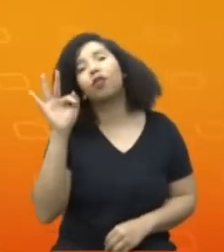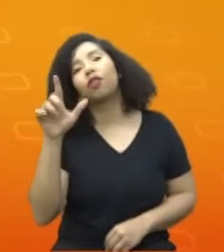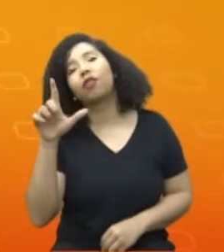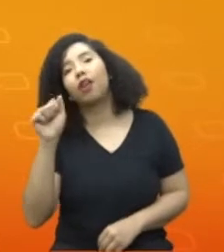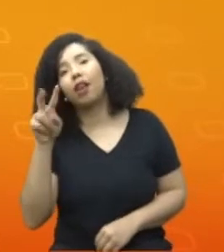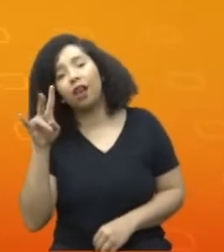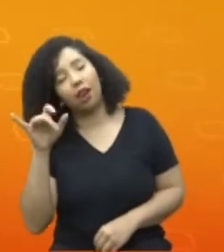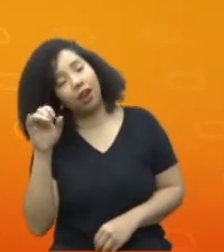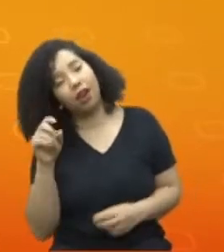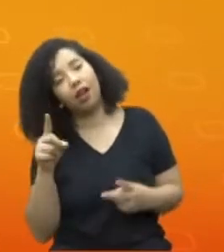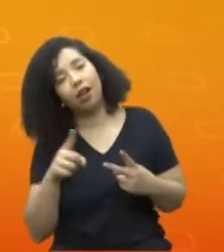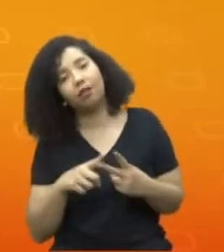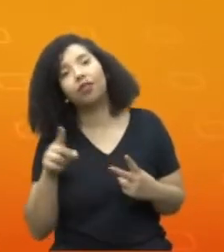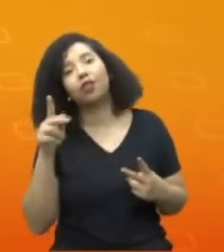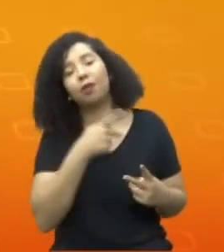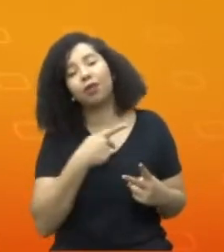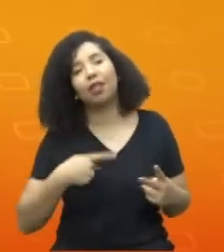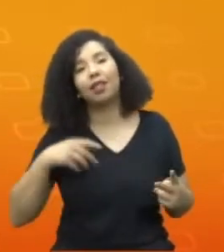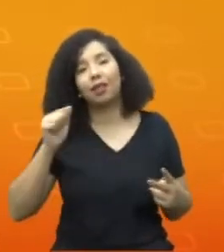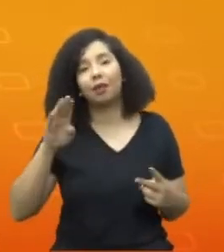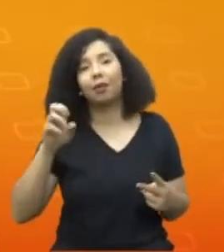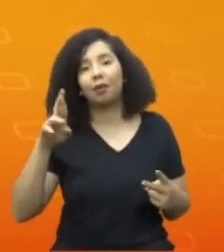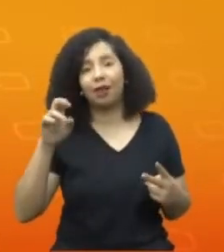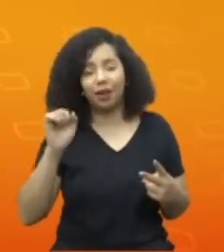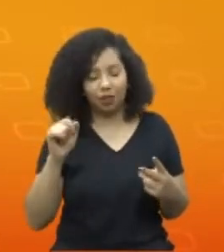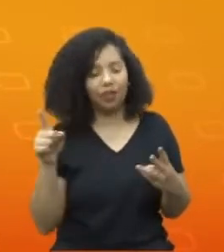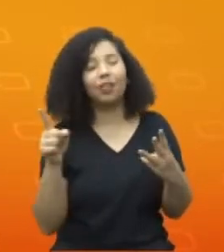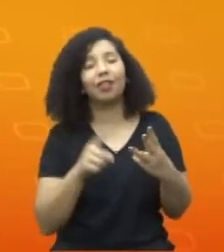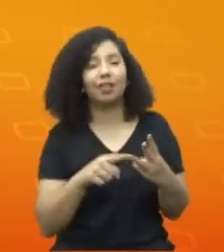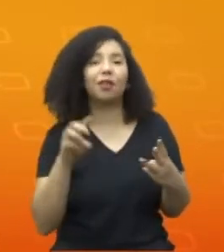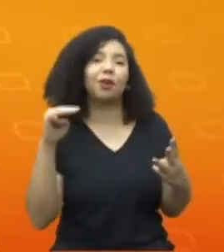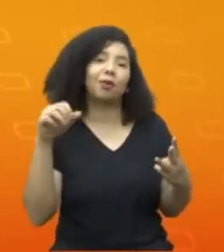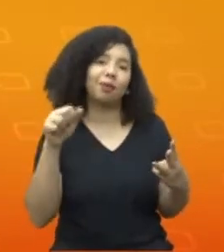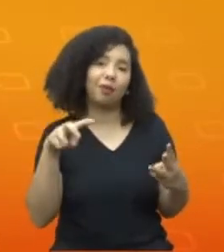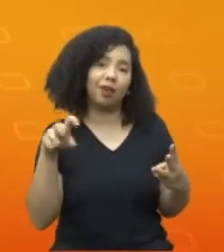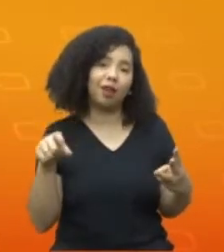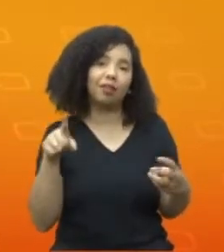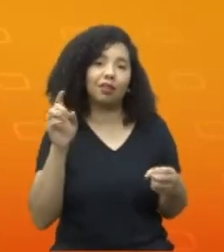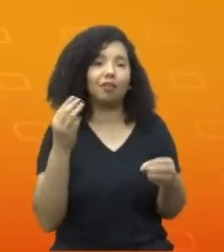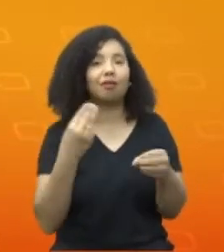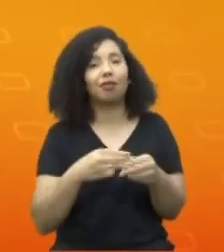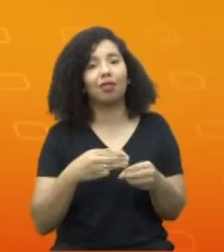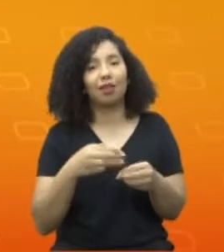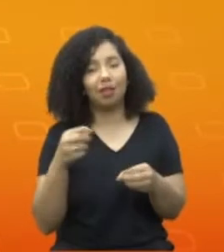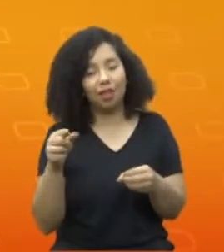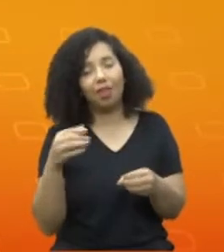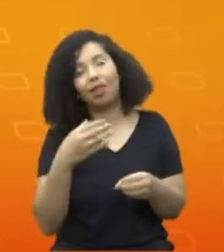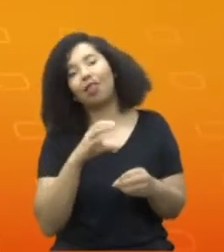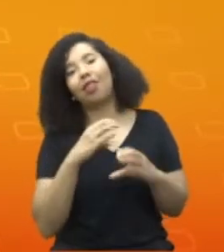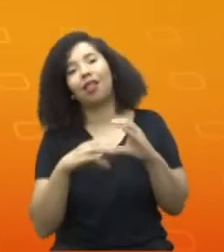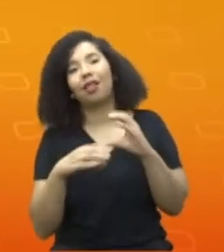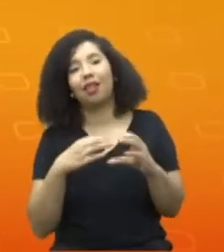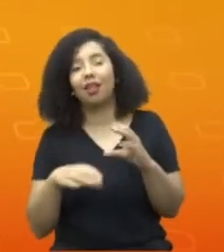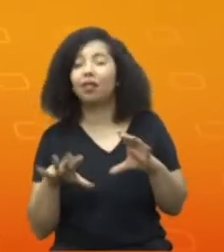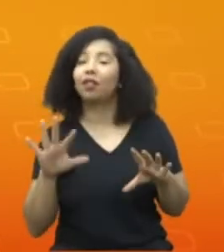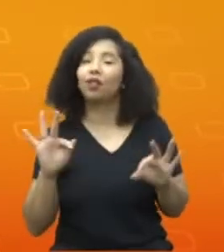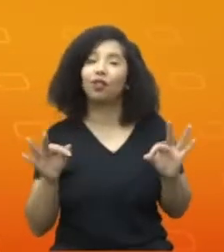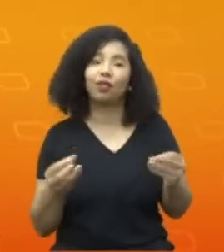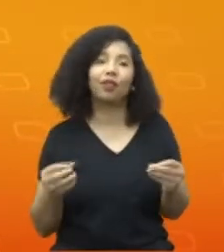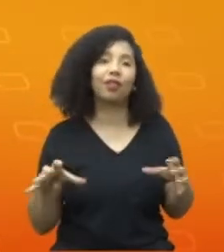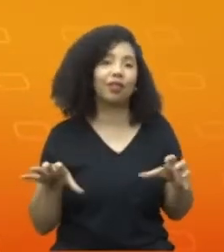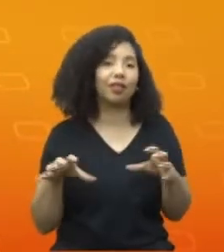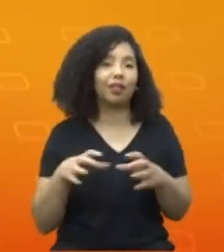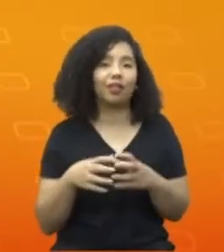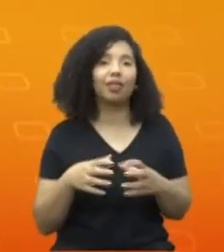presidente da Aberti, ao Max, querido amigo também, secretário de Rádiofusão, toda a equipe dele, o Wilson, enfim,